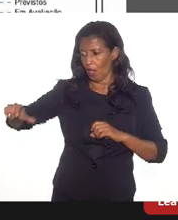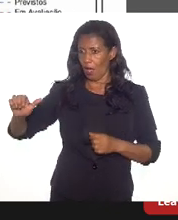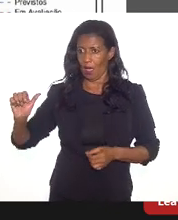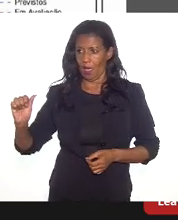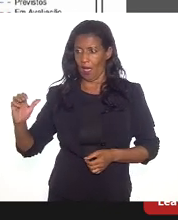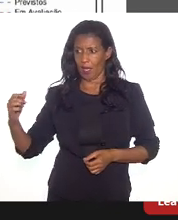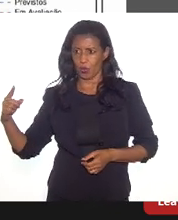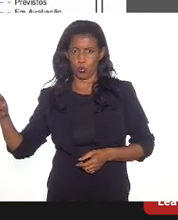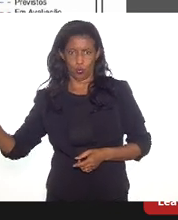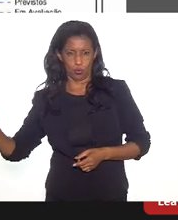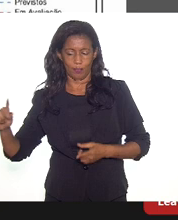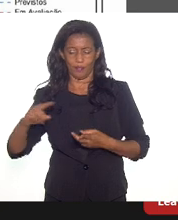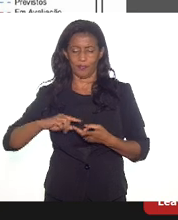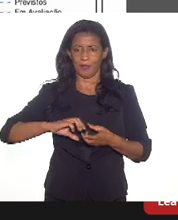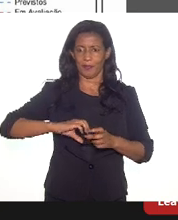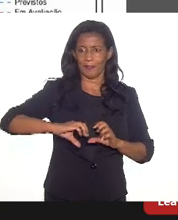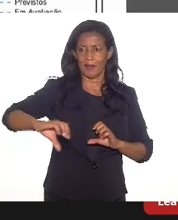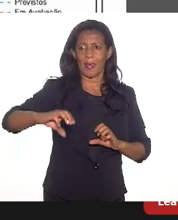Maricá.